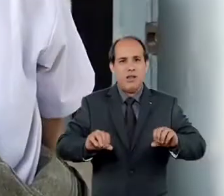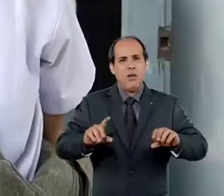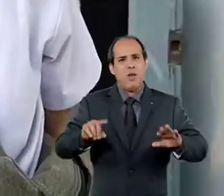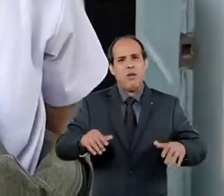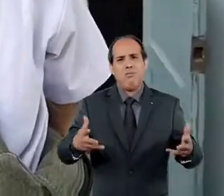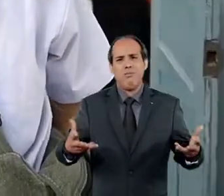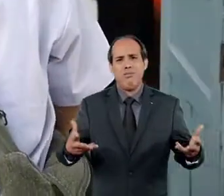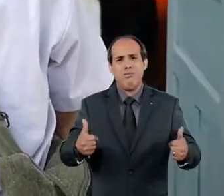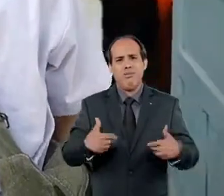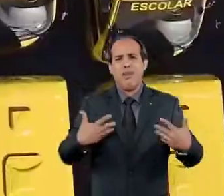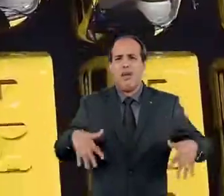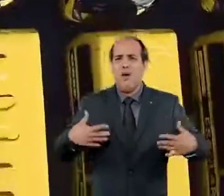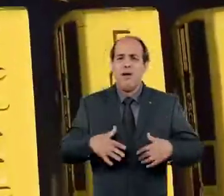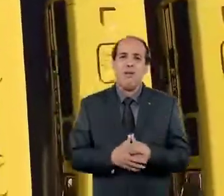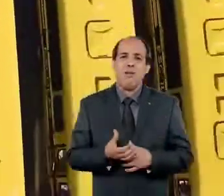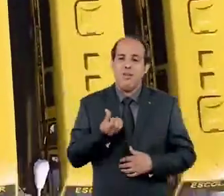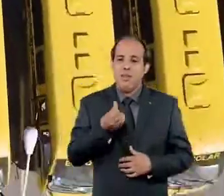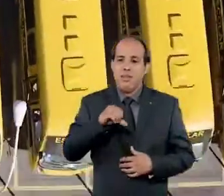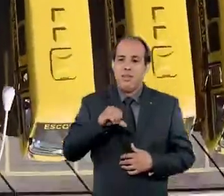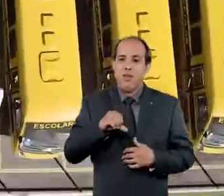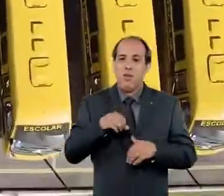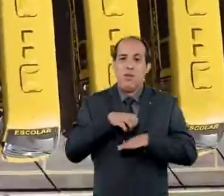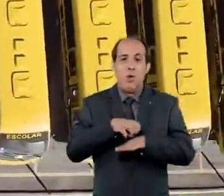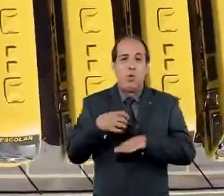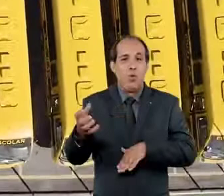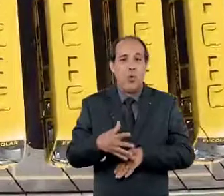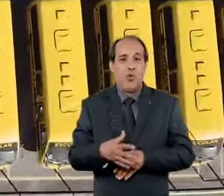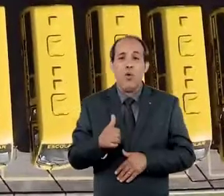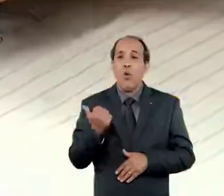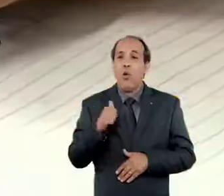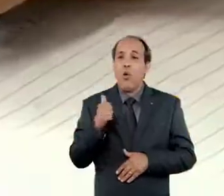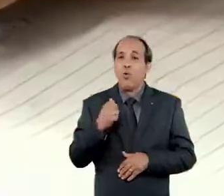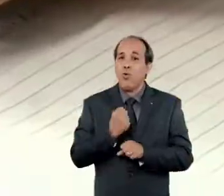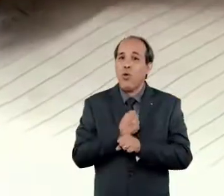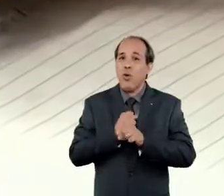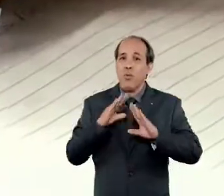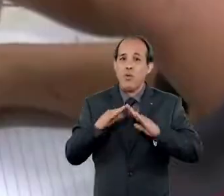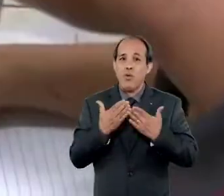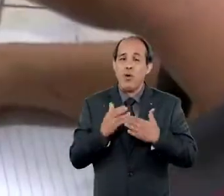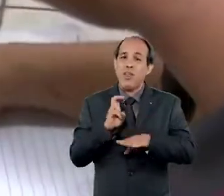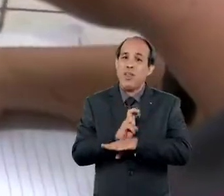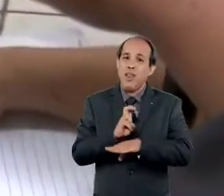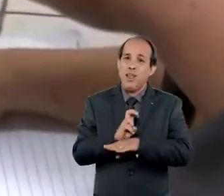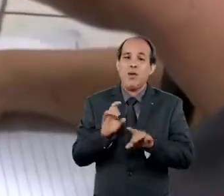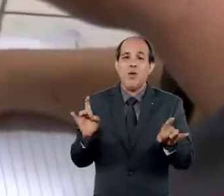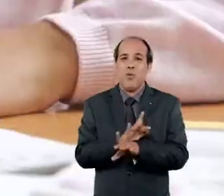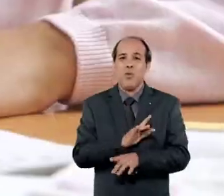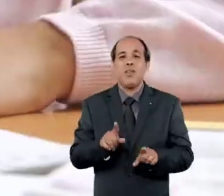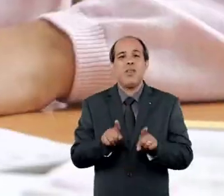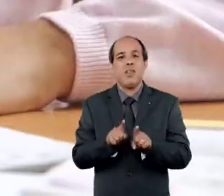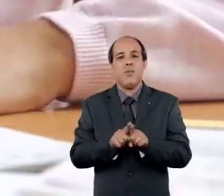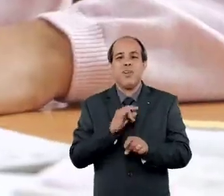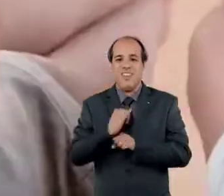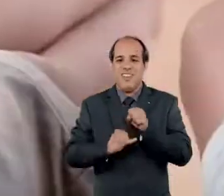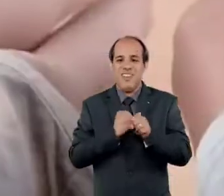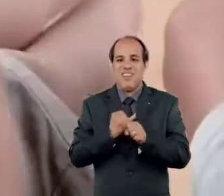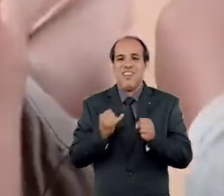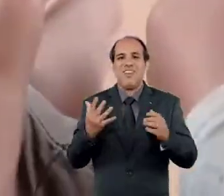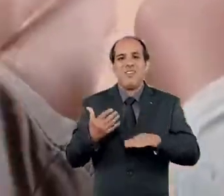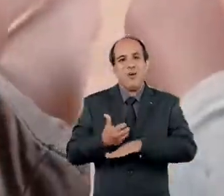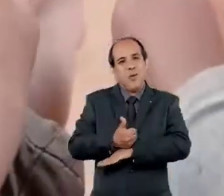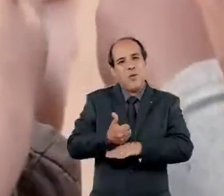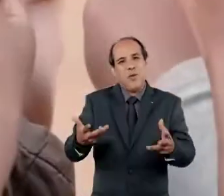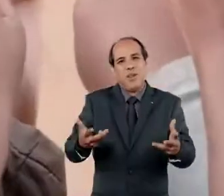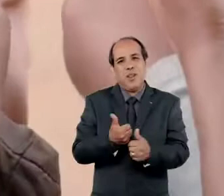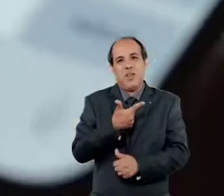educação foram maceta, 69 ônibus novinhos, 11 obras em escolas e creches concluídas e internet